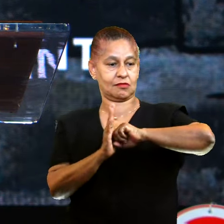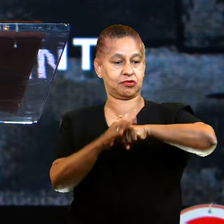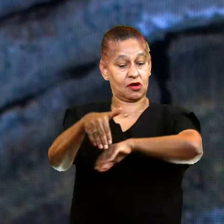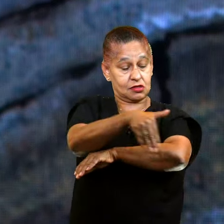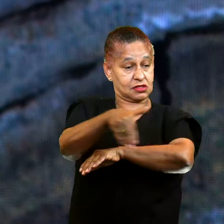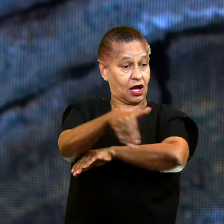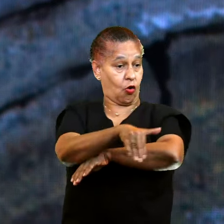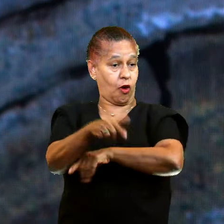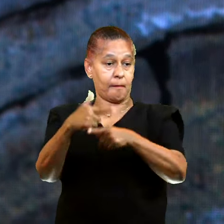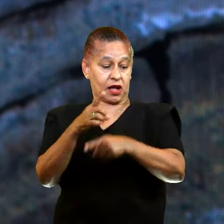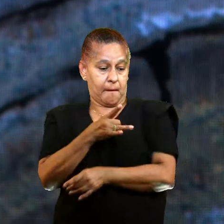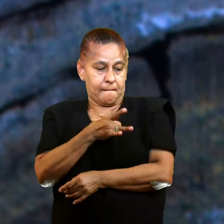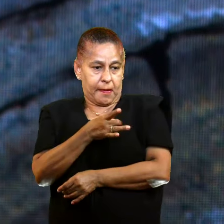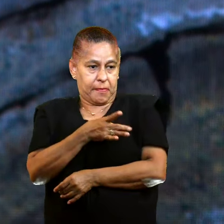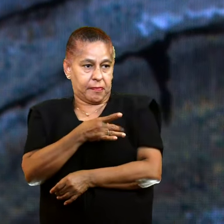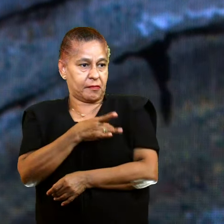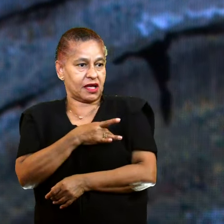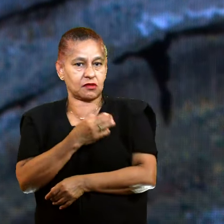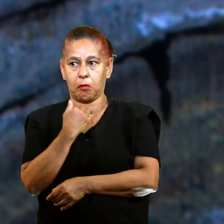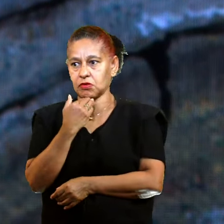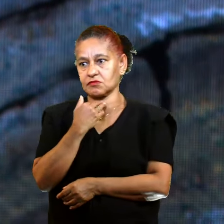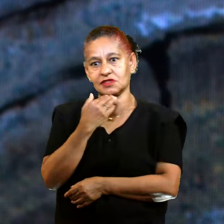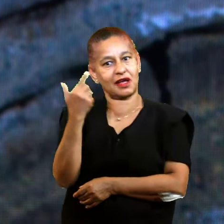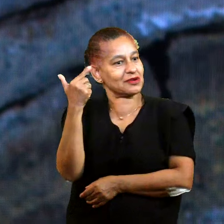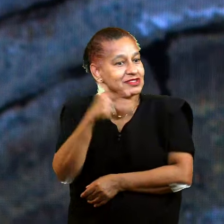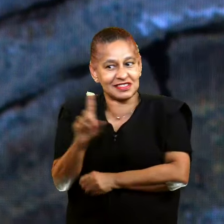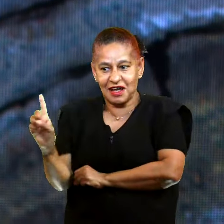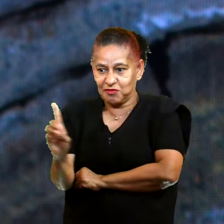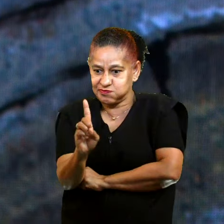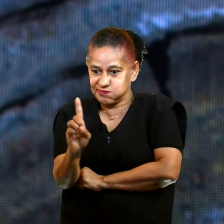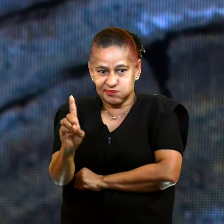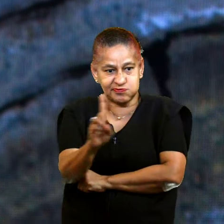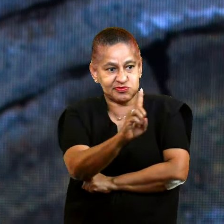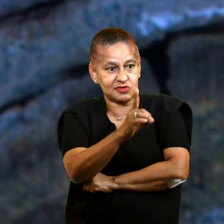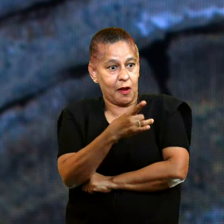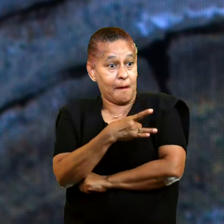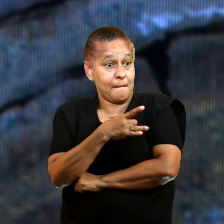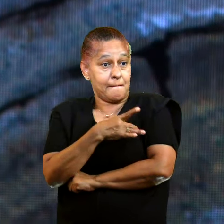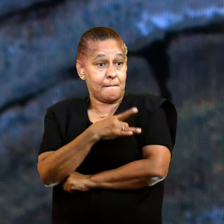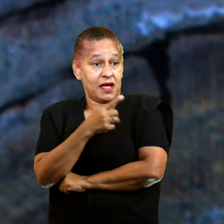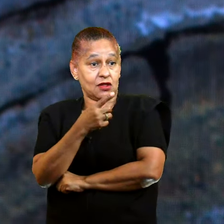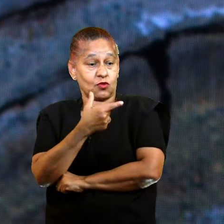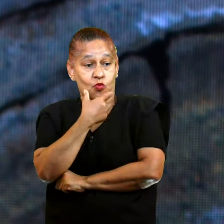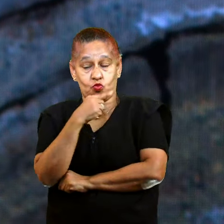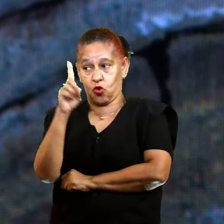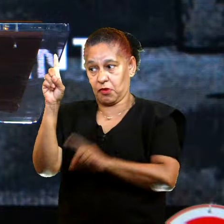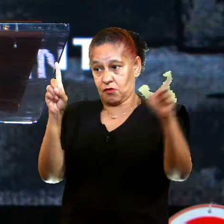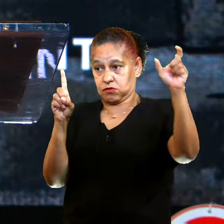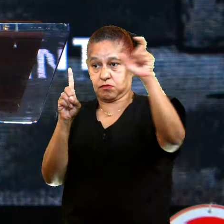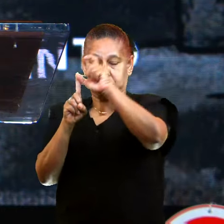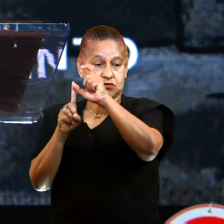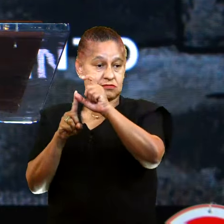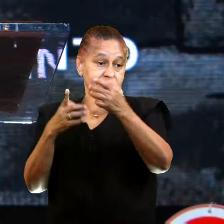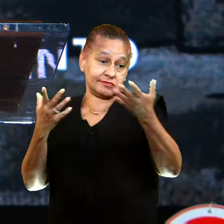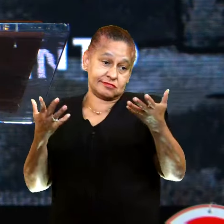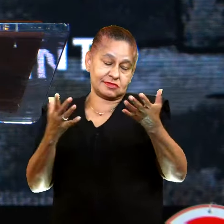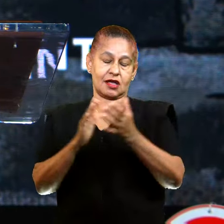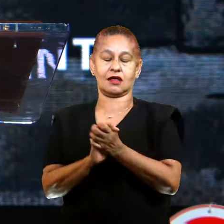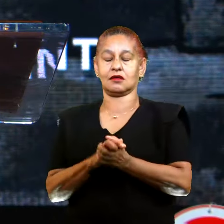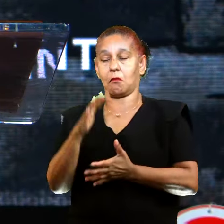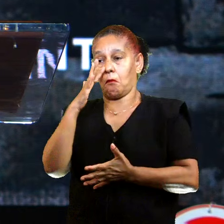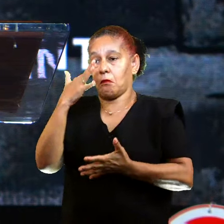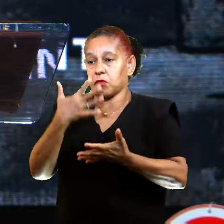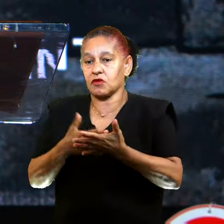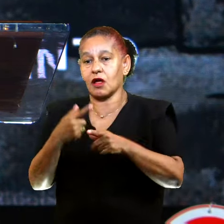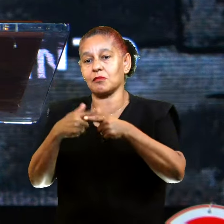da cidade. Porque ninguém passava por lá, porque tinha medo daquele homem. E eu fico impressionado,